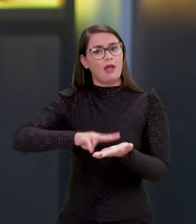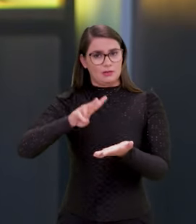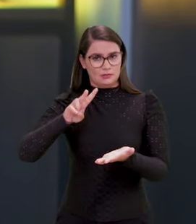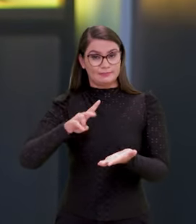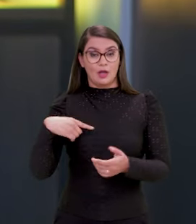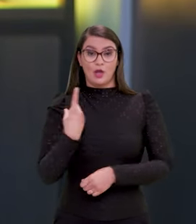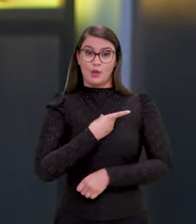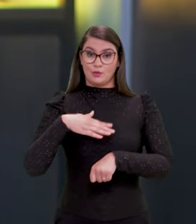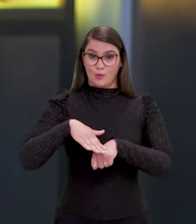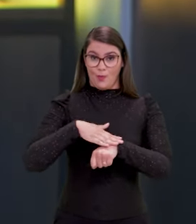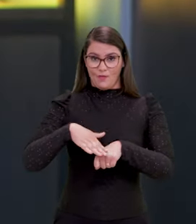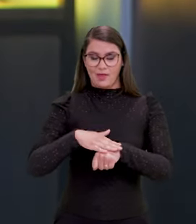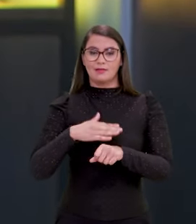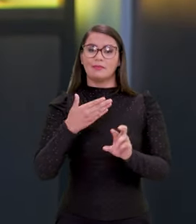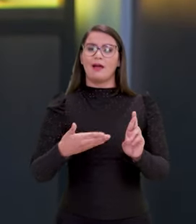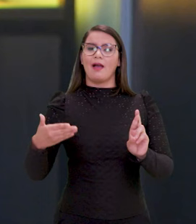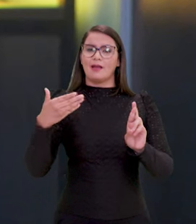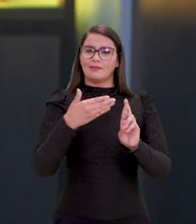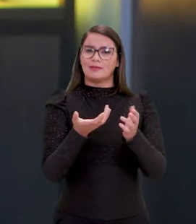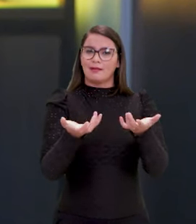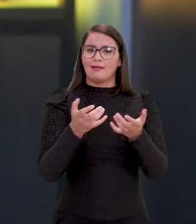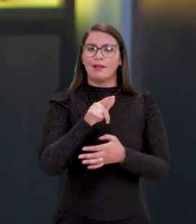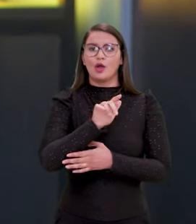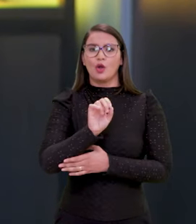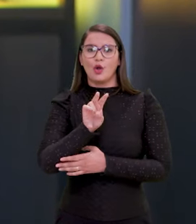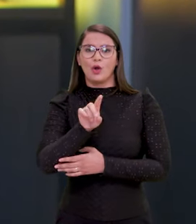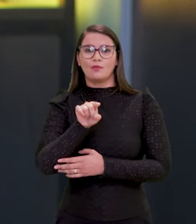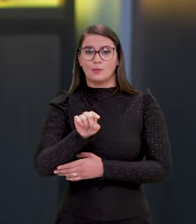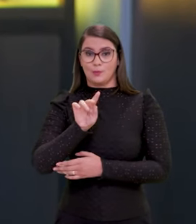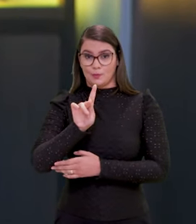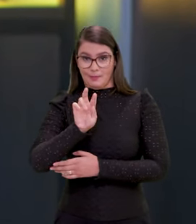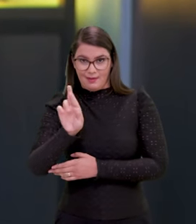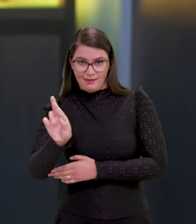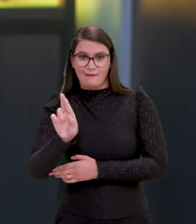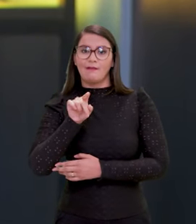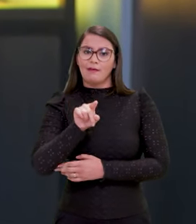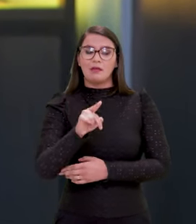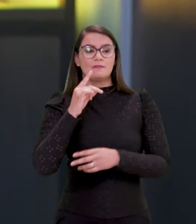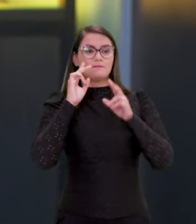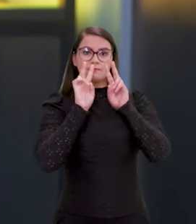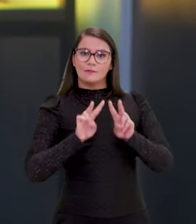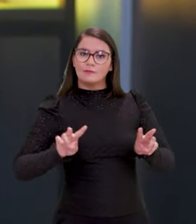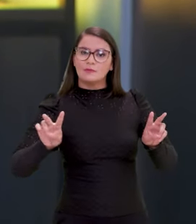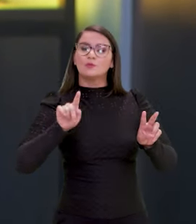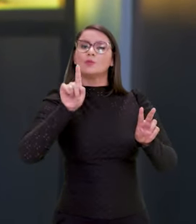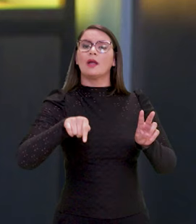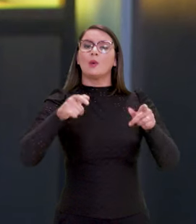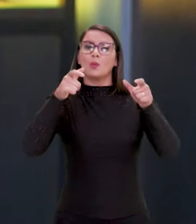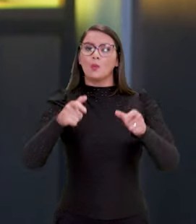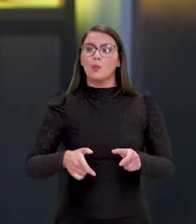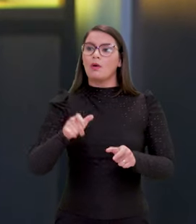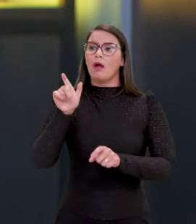conversar muito que a grande referência que a gente quer no GOV-BR é que ele seja reconhecido como o